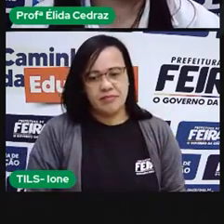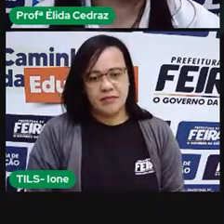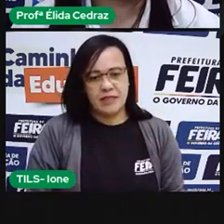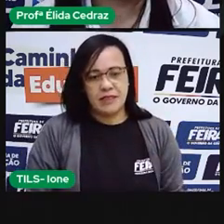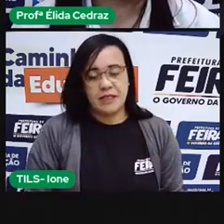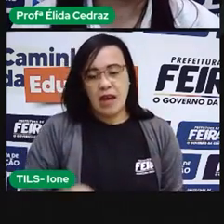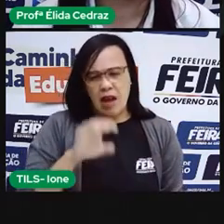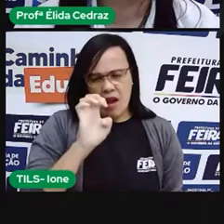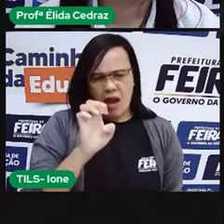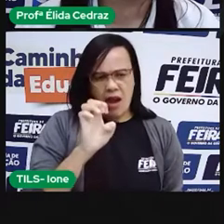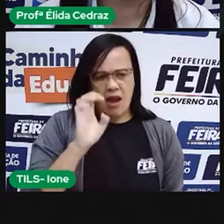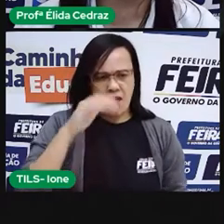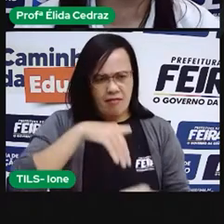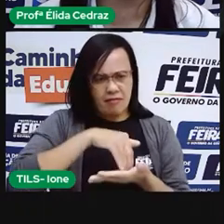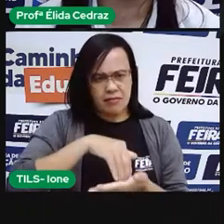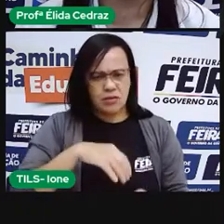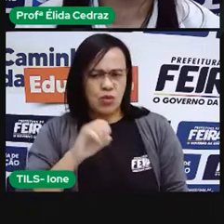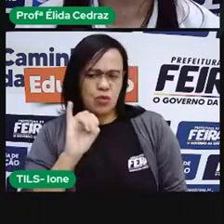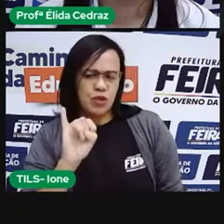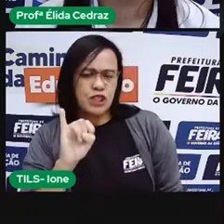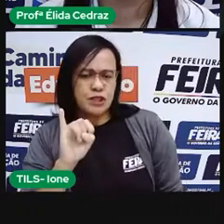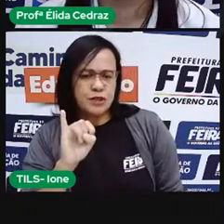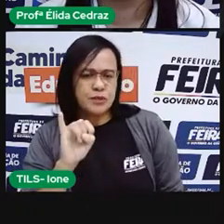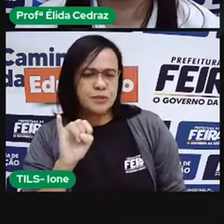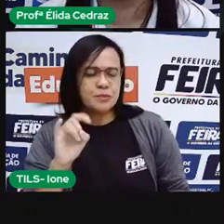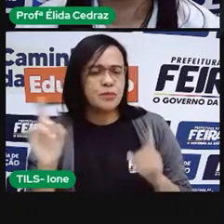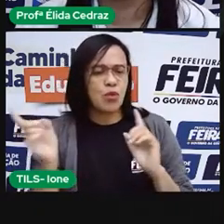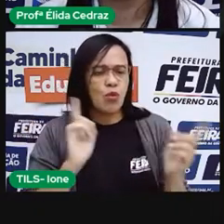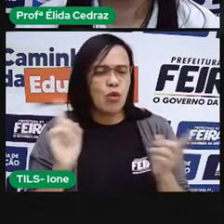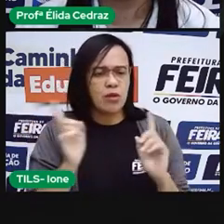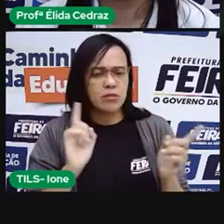letra E ou terminando com a letra I.